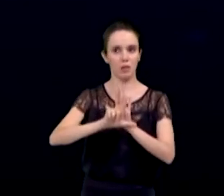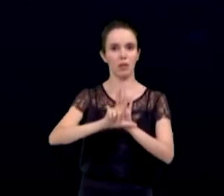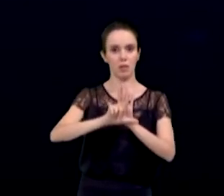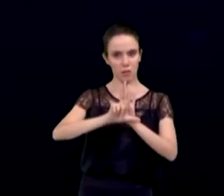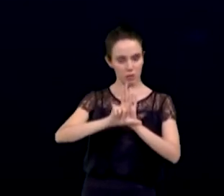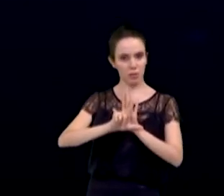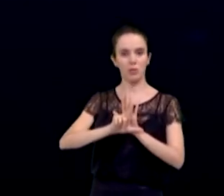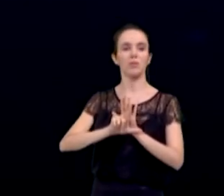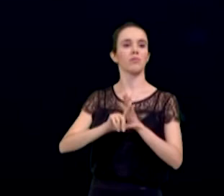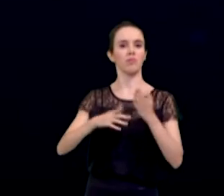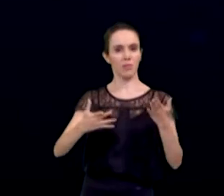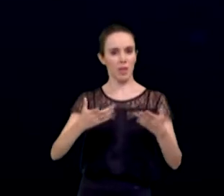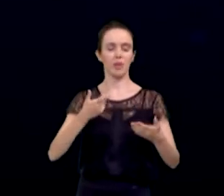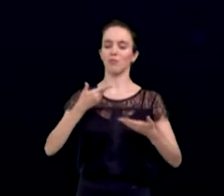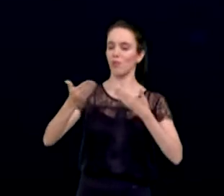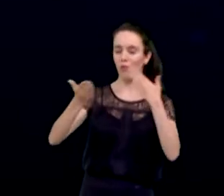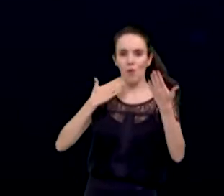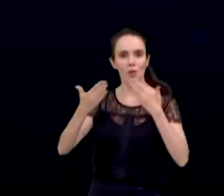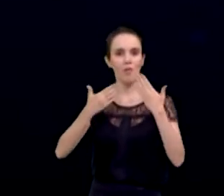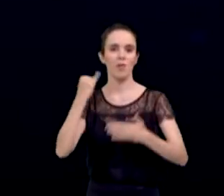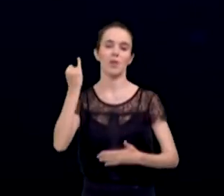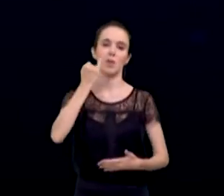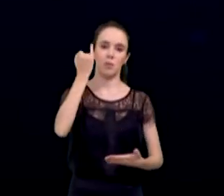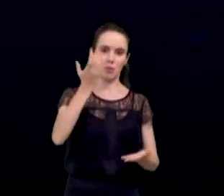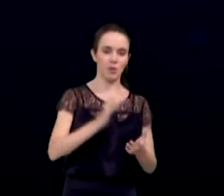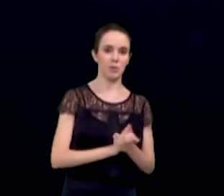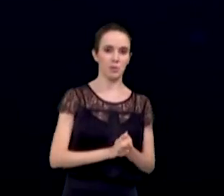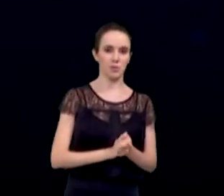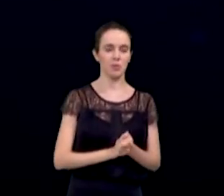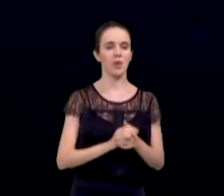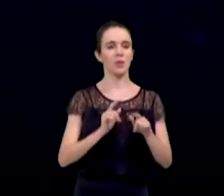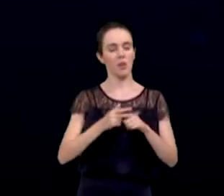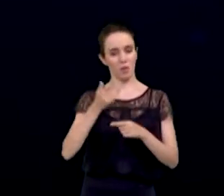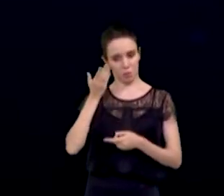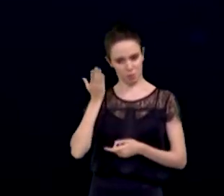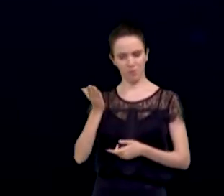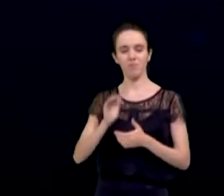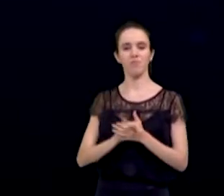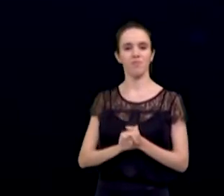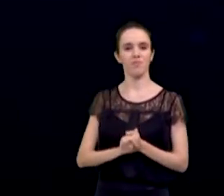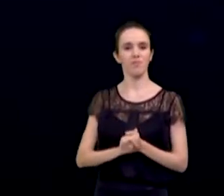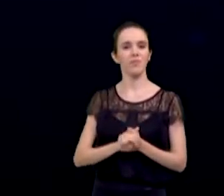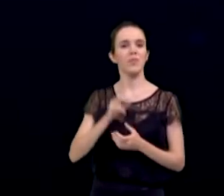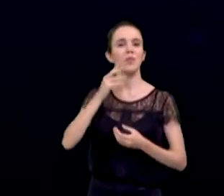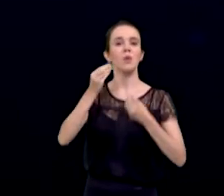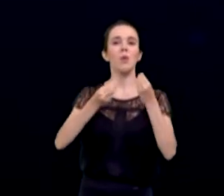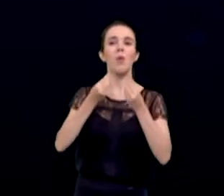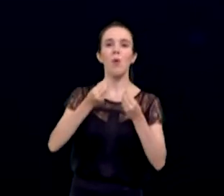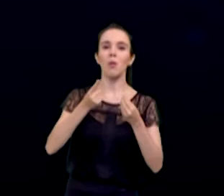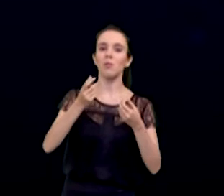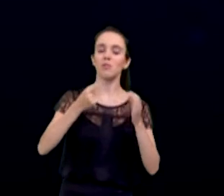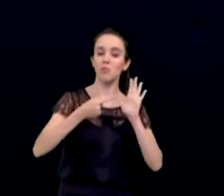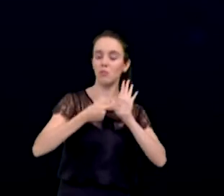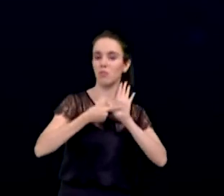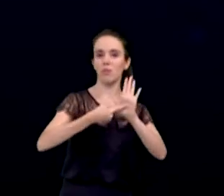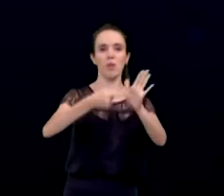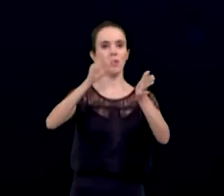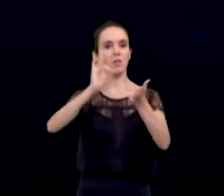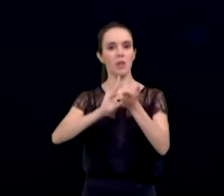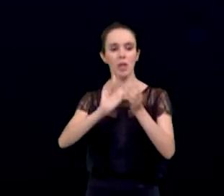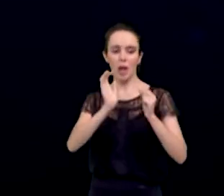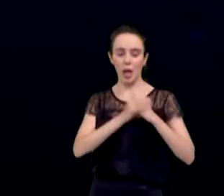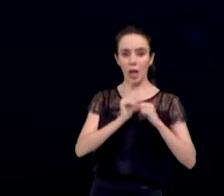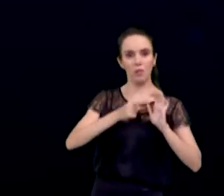o diálogo são as coisas mais importantes. Como que você vê a questão da transparência na gestão pública do